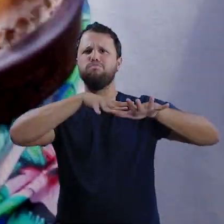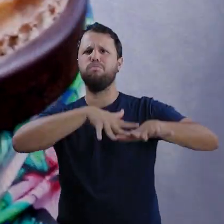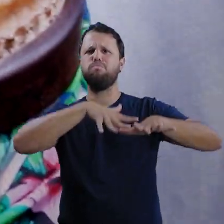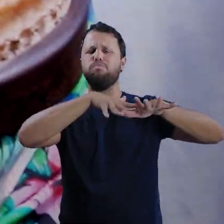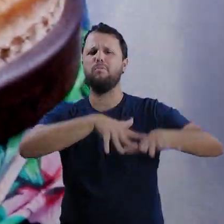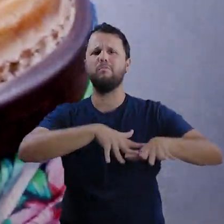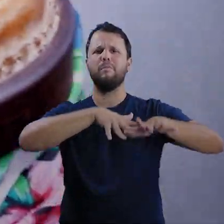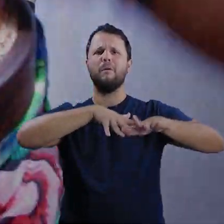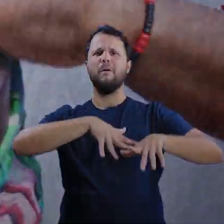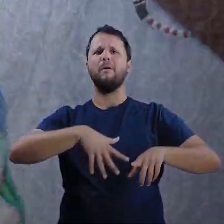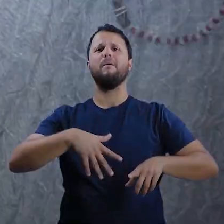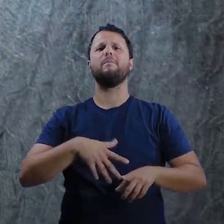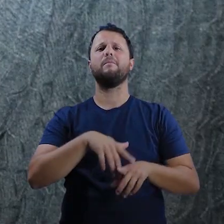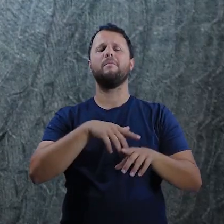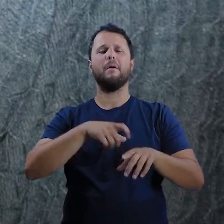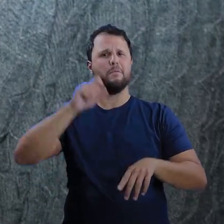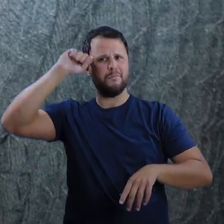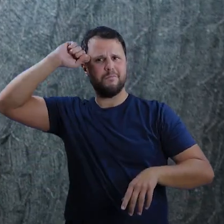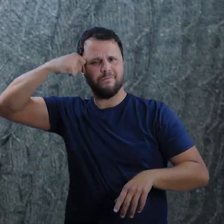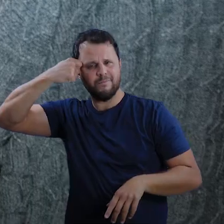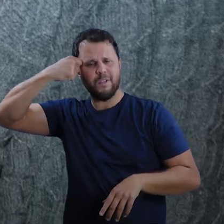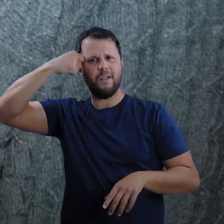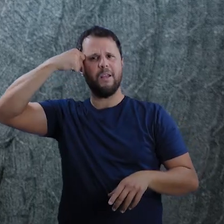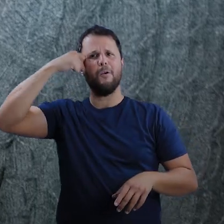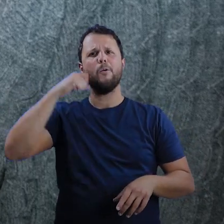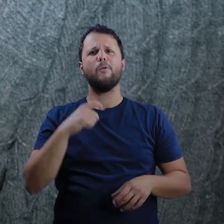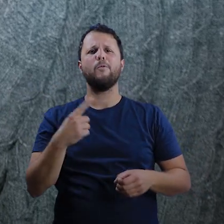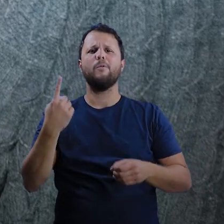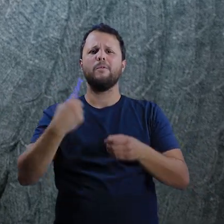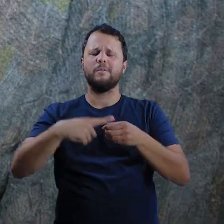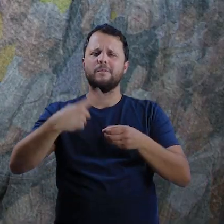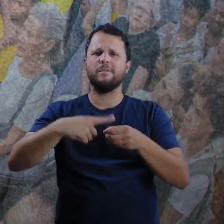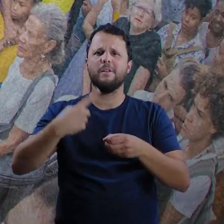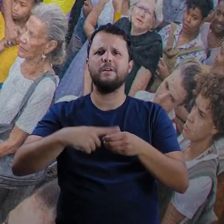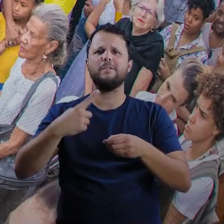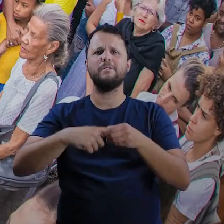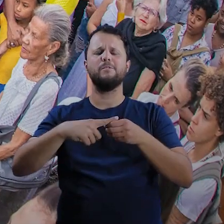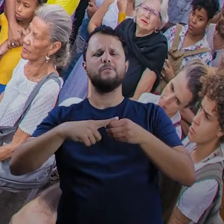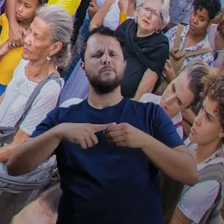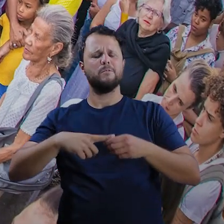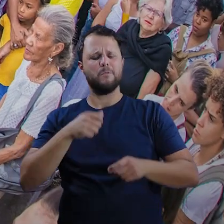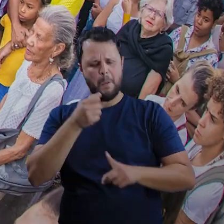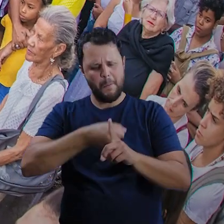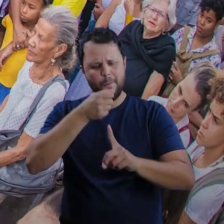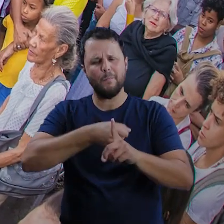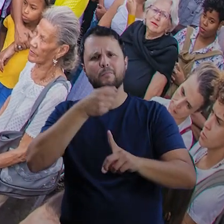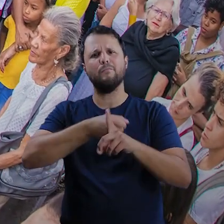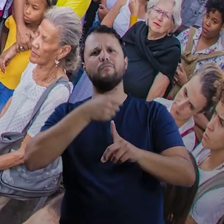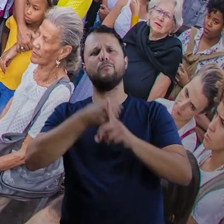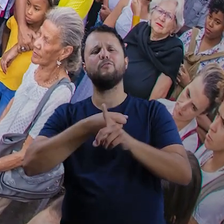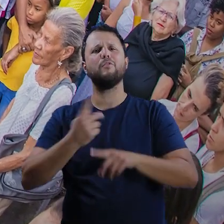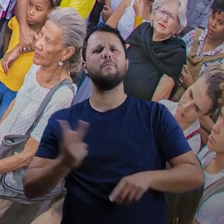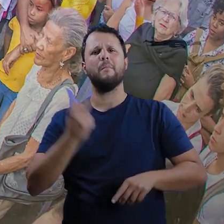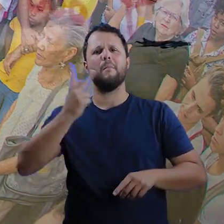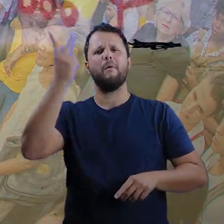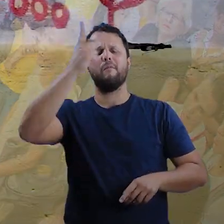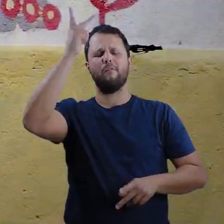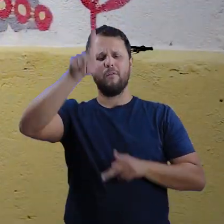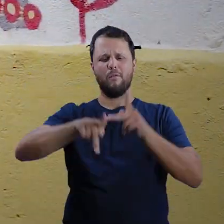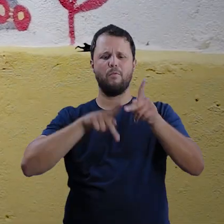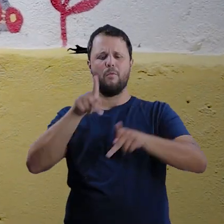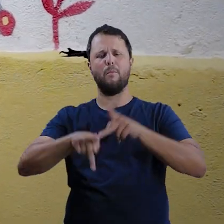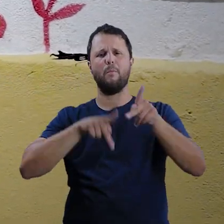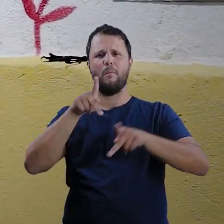sociais negros da cidade e fazem parte do reconhecimento e valorização da presença do povo negro no